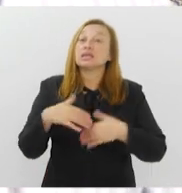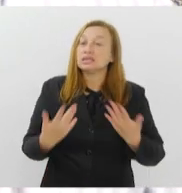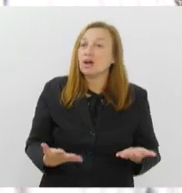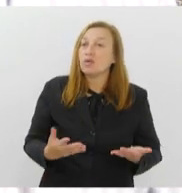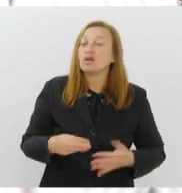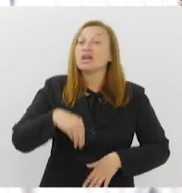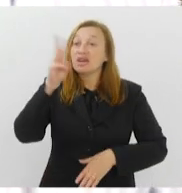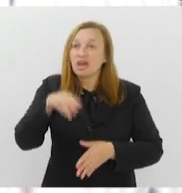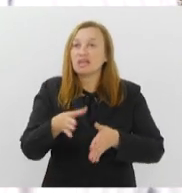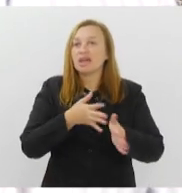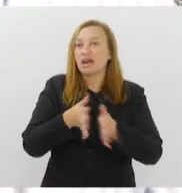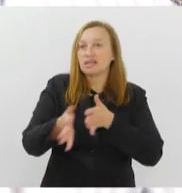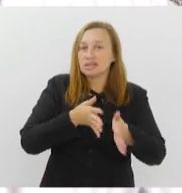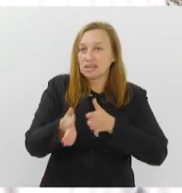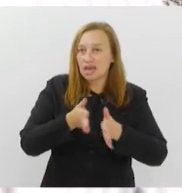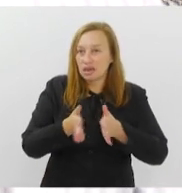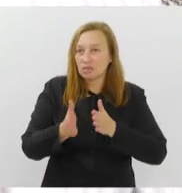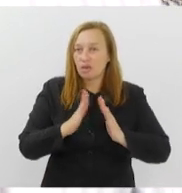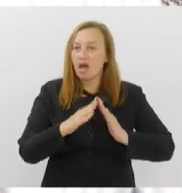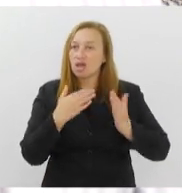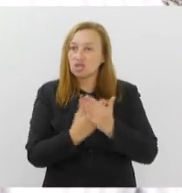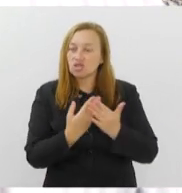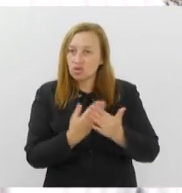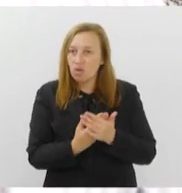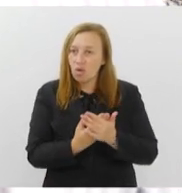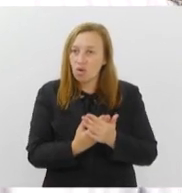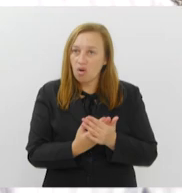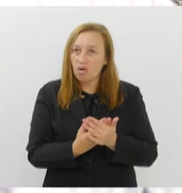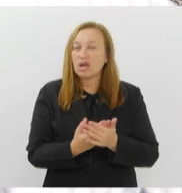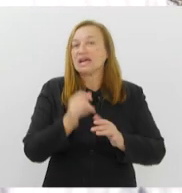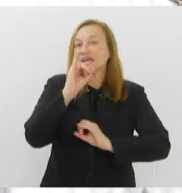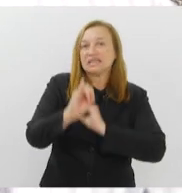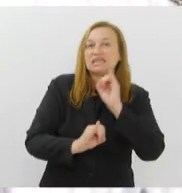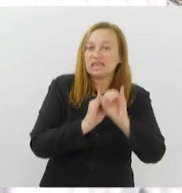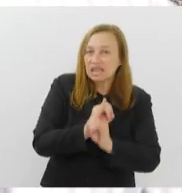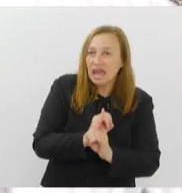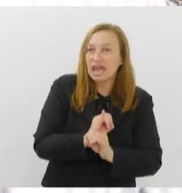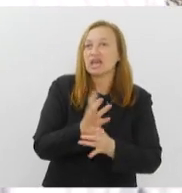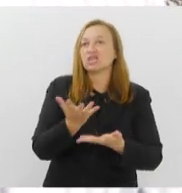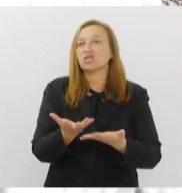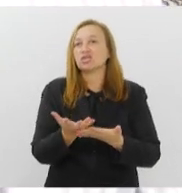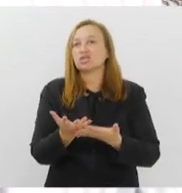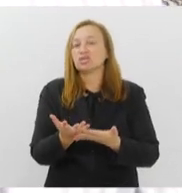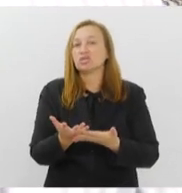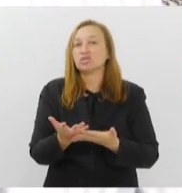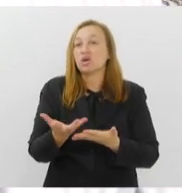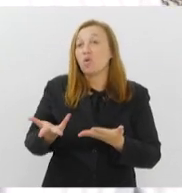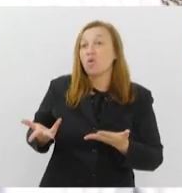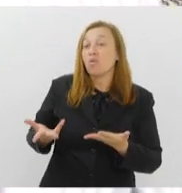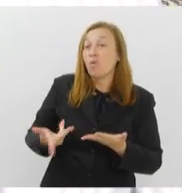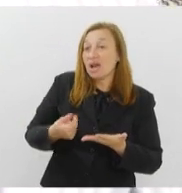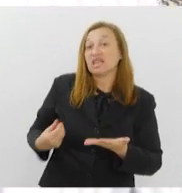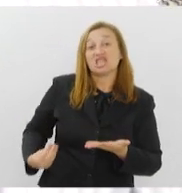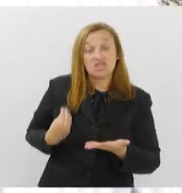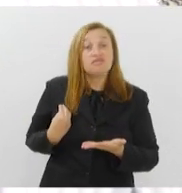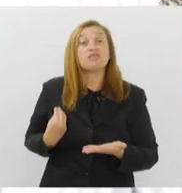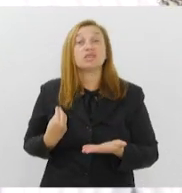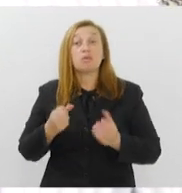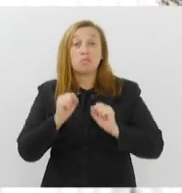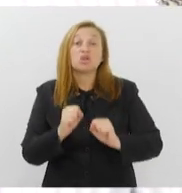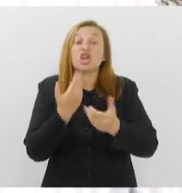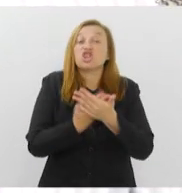quem tem acesso à escolarização, normalmente, é quem tinha mais acesso à internet, quem tinha mais condições de fazer com que